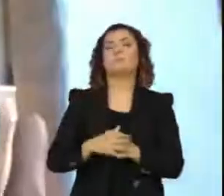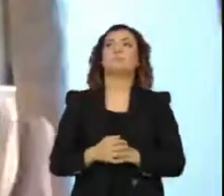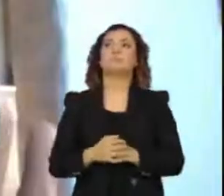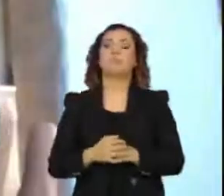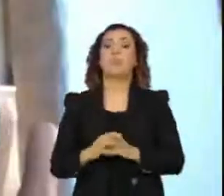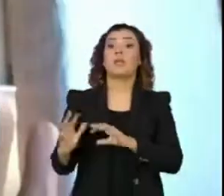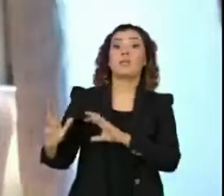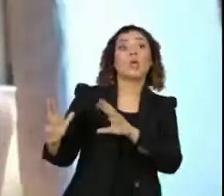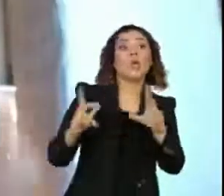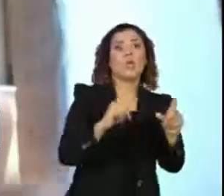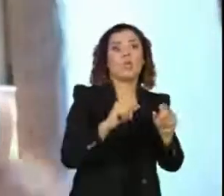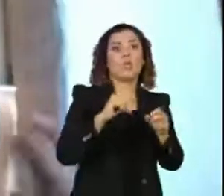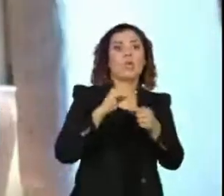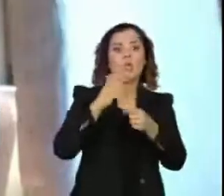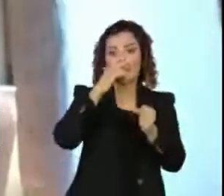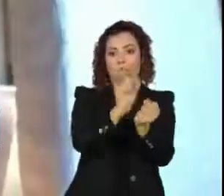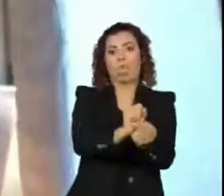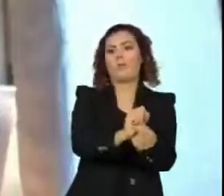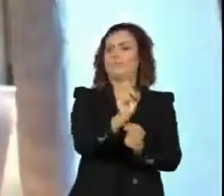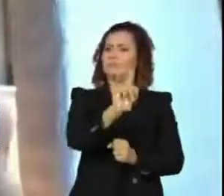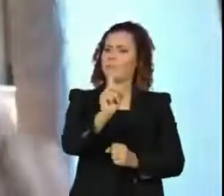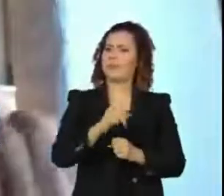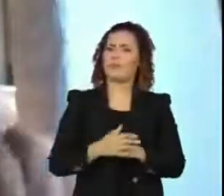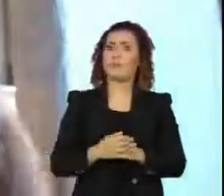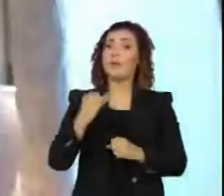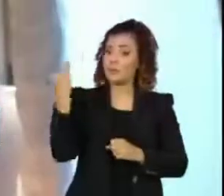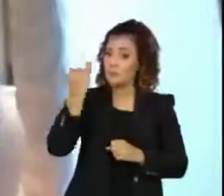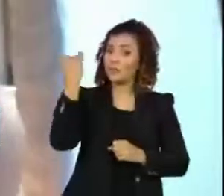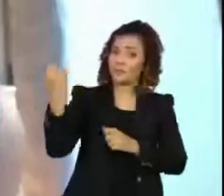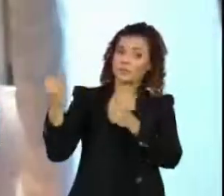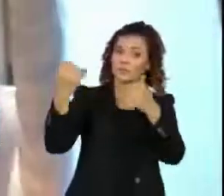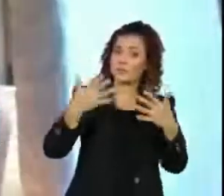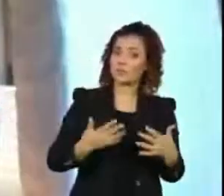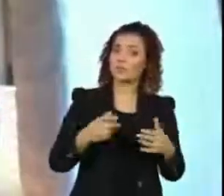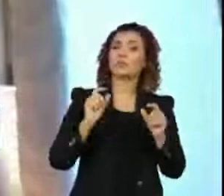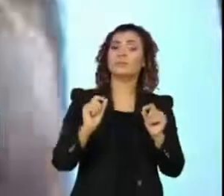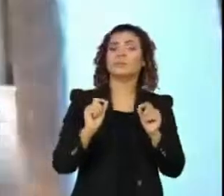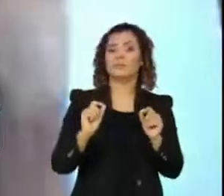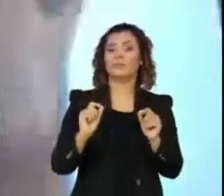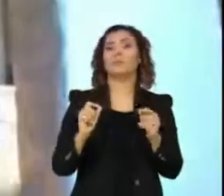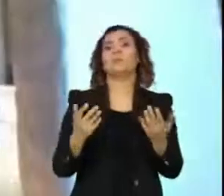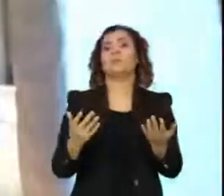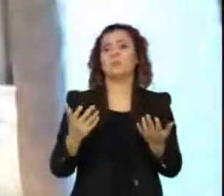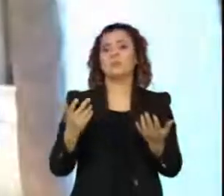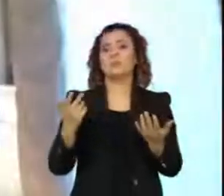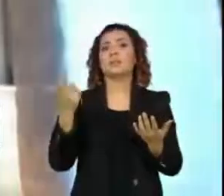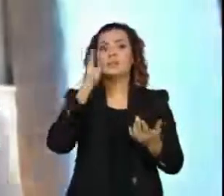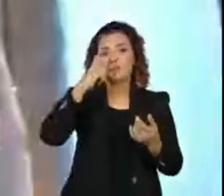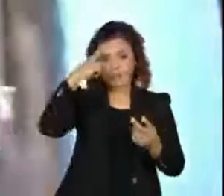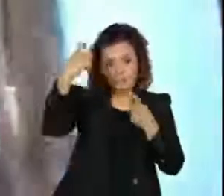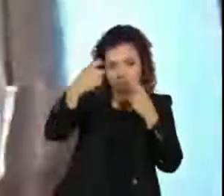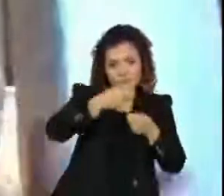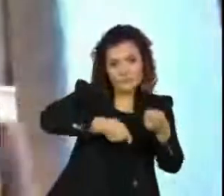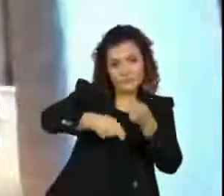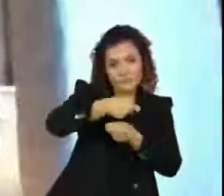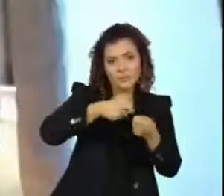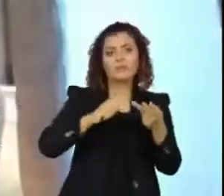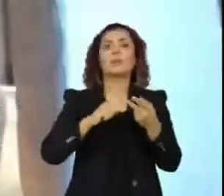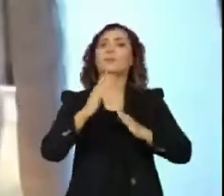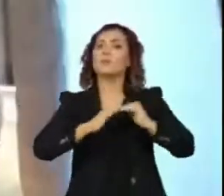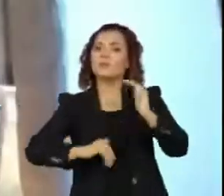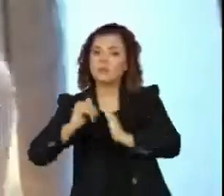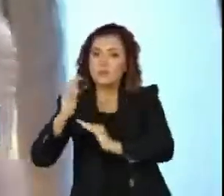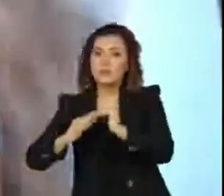todos foram escravizados. Então, é muito importante contar histórias de empreendedorismo, histórias de